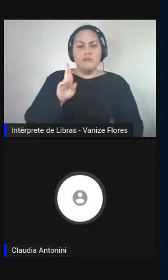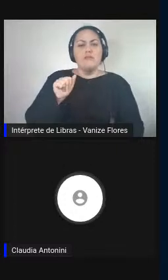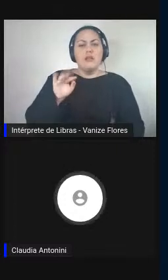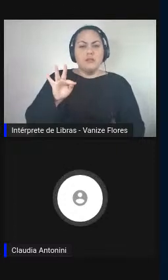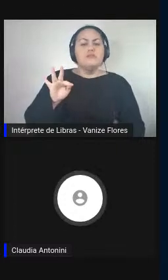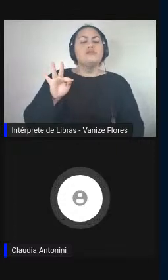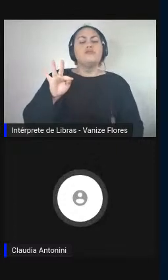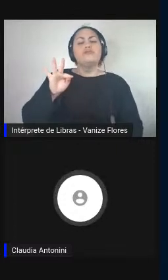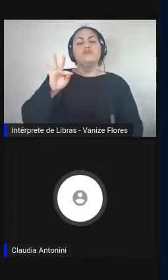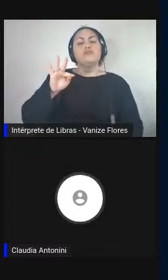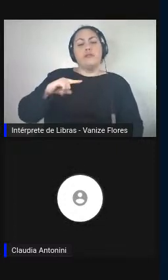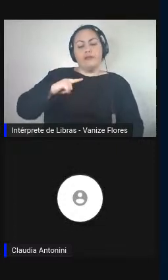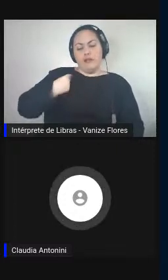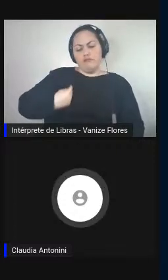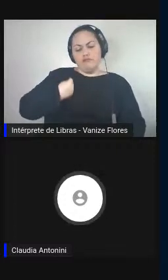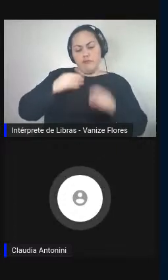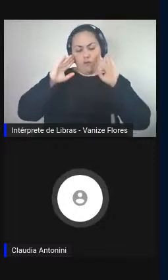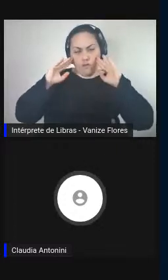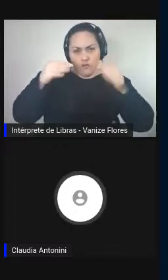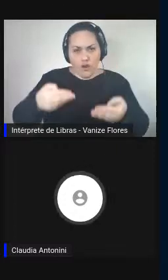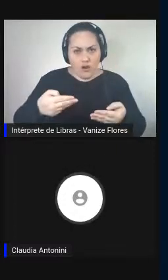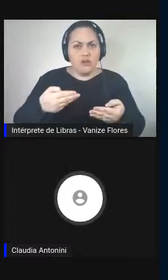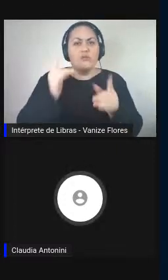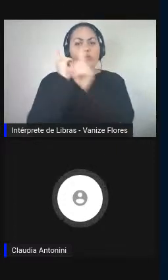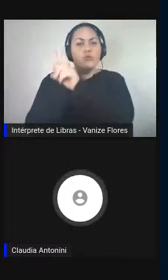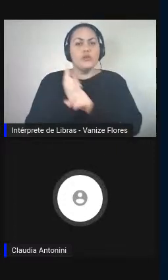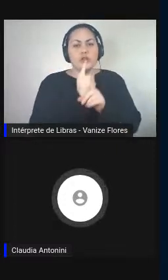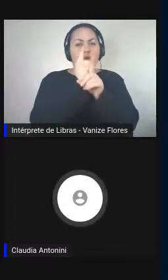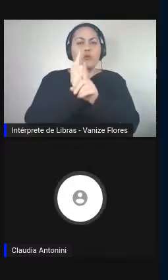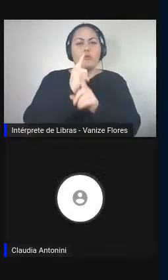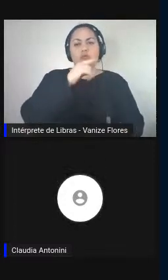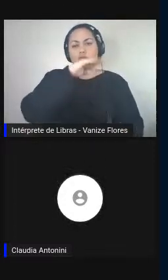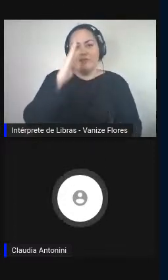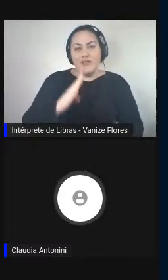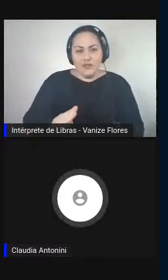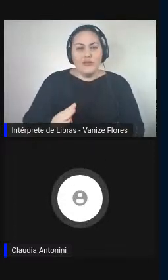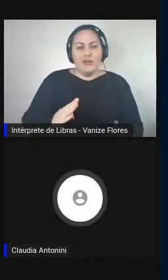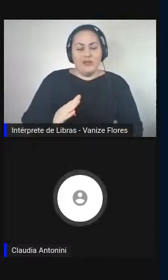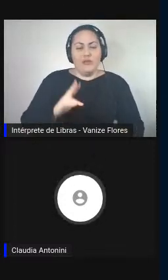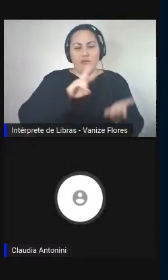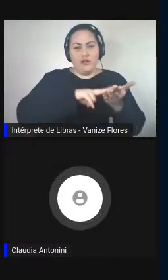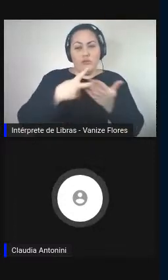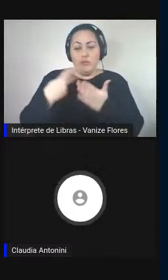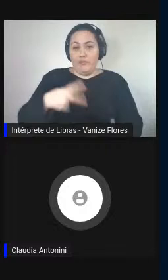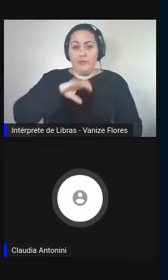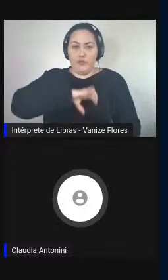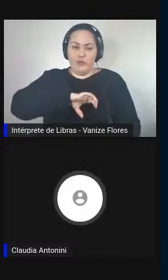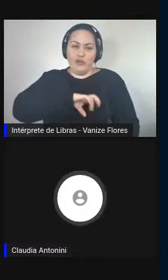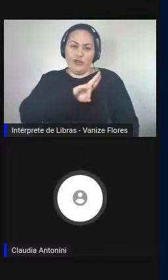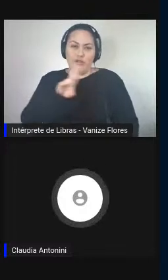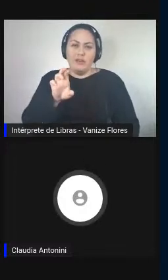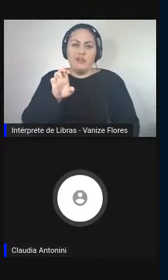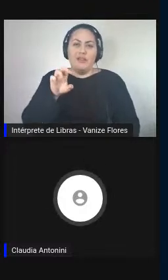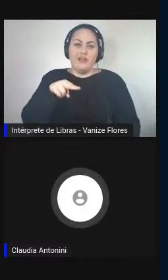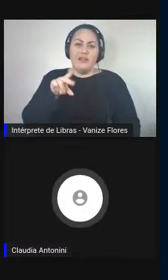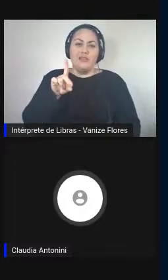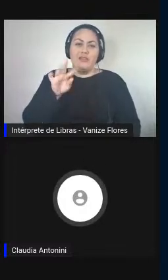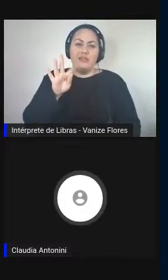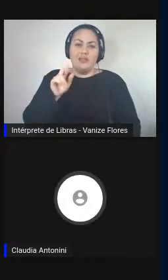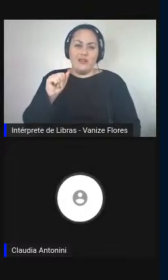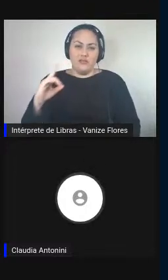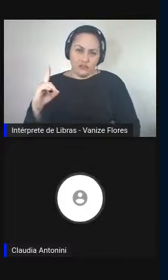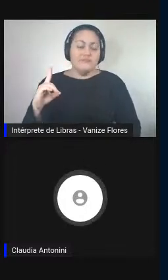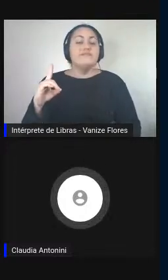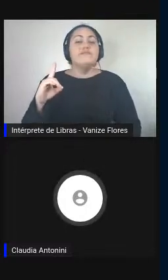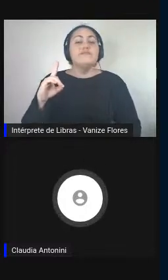Internacional de Tradutores, que aqui em português nós chamamos de Entrade, na divulgação de pesquisas e conhecimento